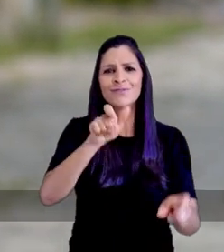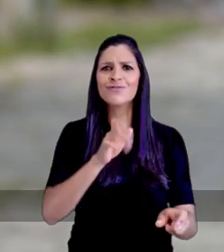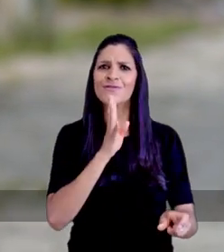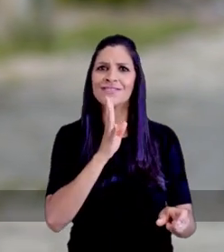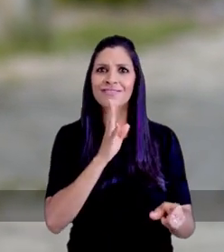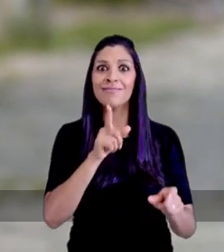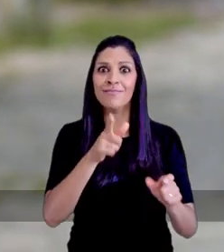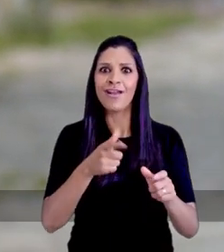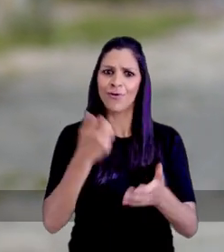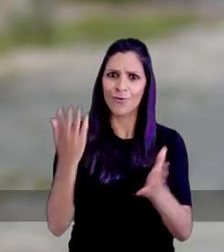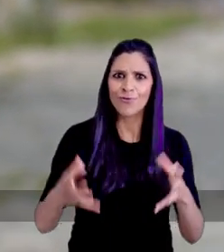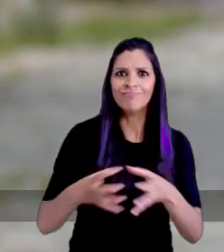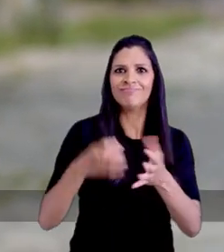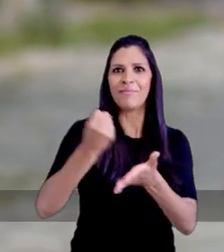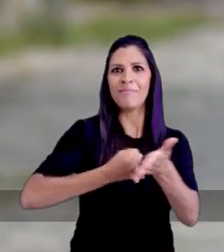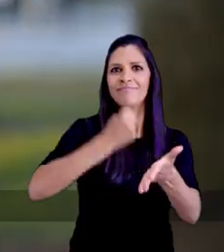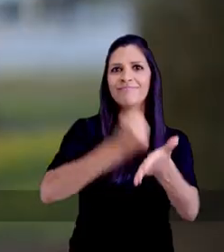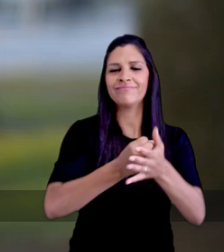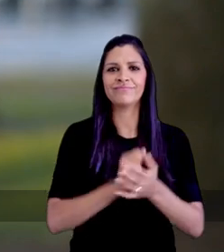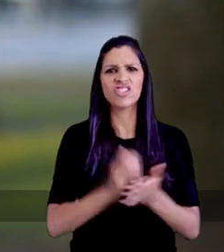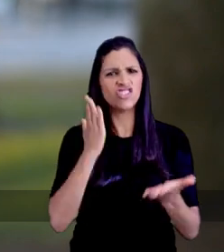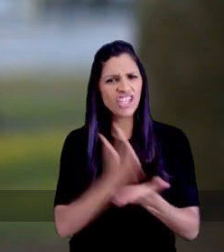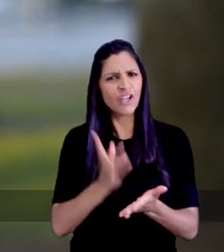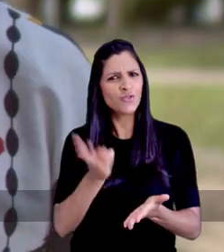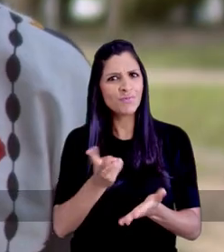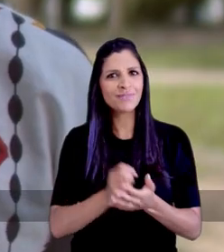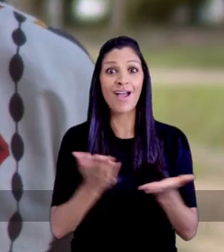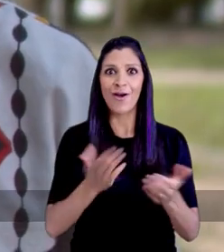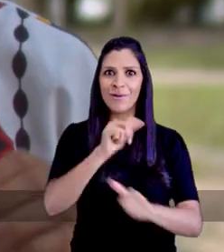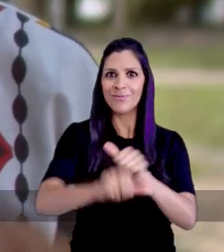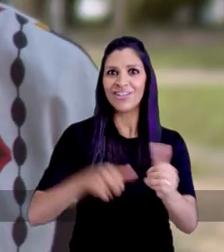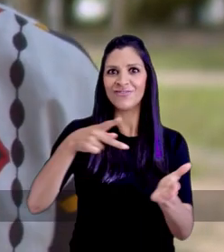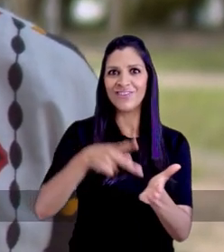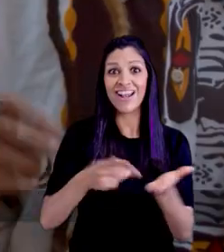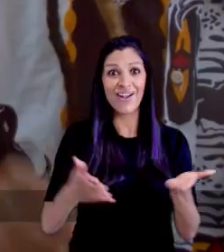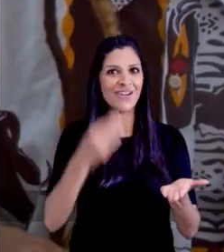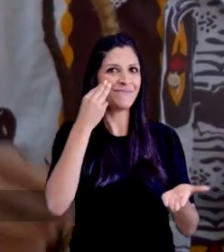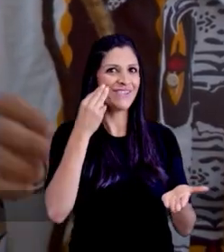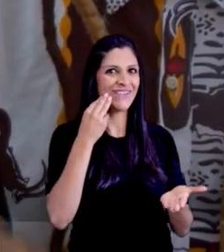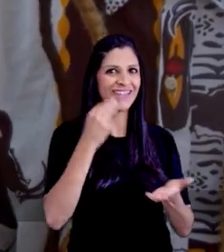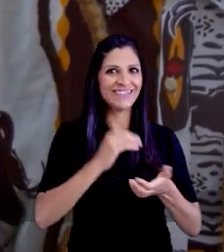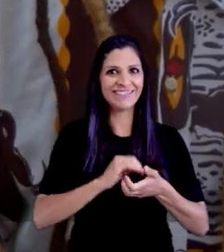pessoas que conhecemos pra mais essa batalha. Chega dos mesmos. Agora é pra mudar de verdade. Agora é Manuela. Manuela.